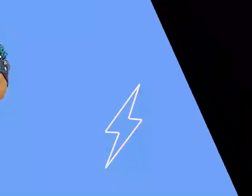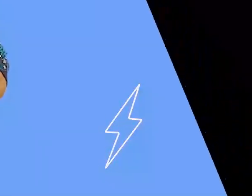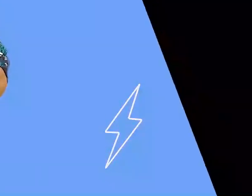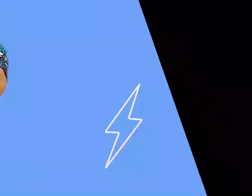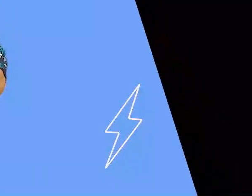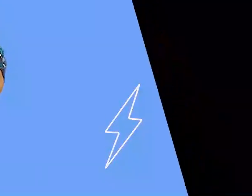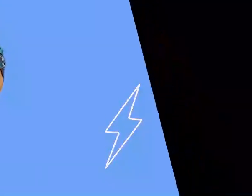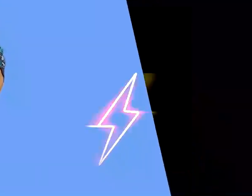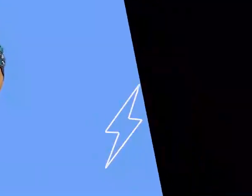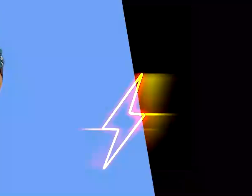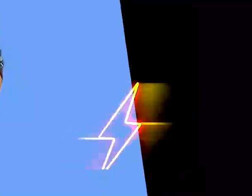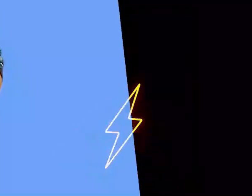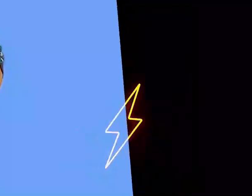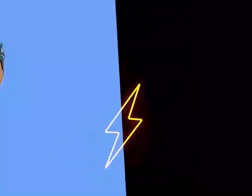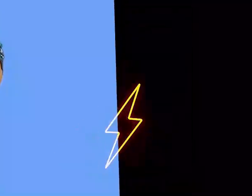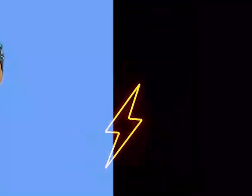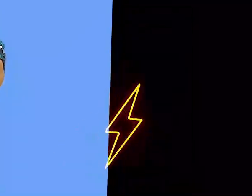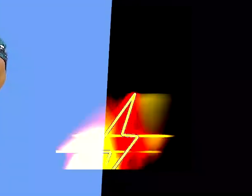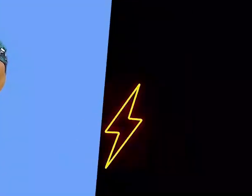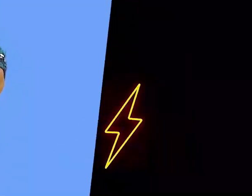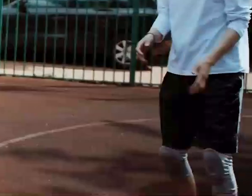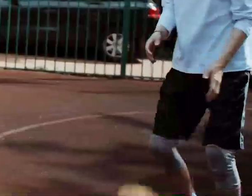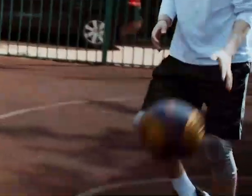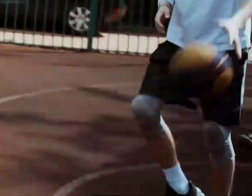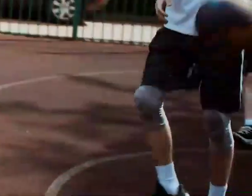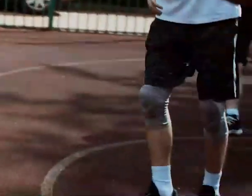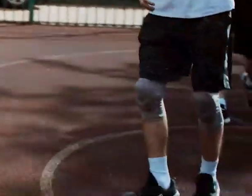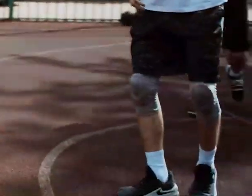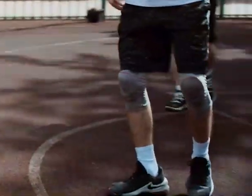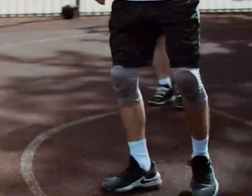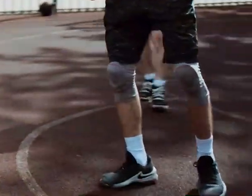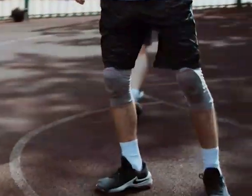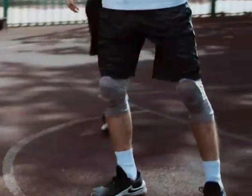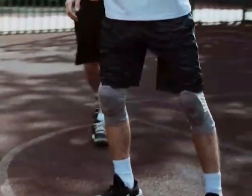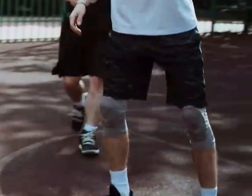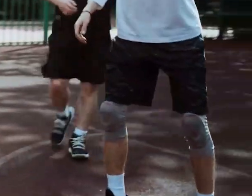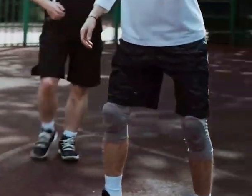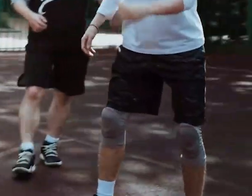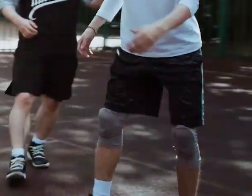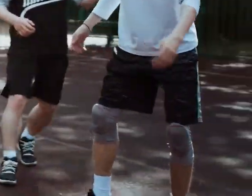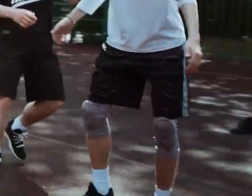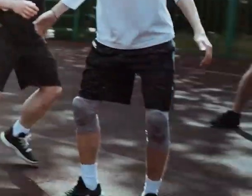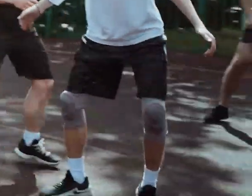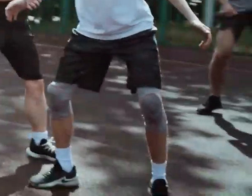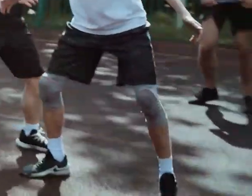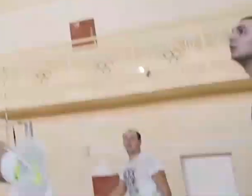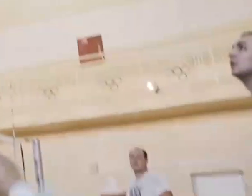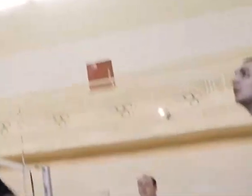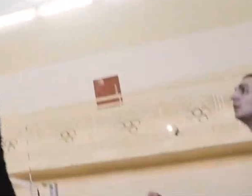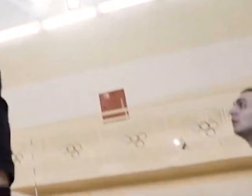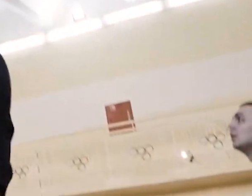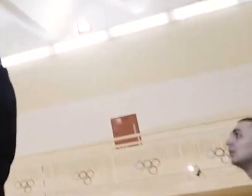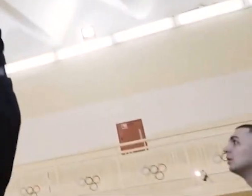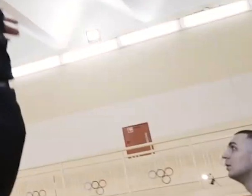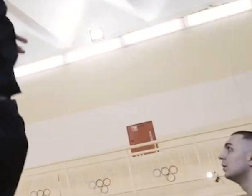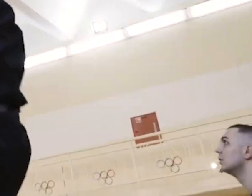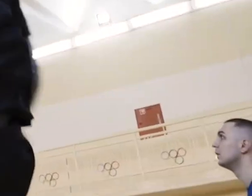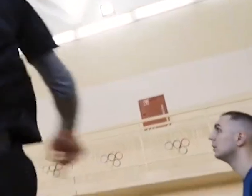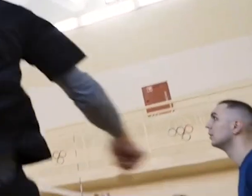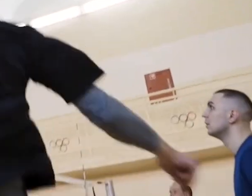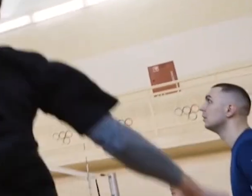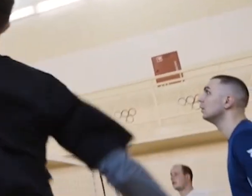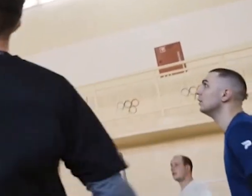podem ser vistos como uma forma de entretenimento e desenvolvimento cognitivo e social. Com a